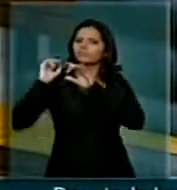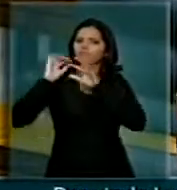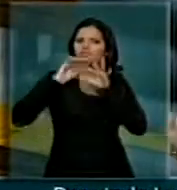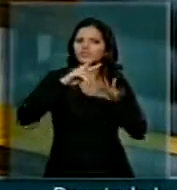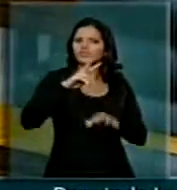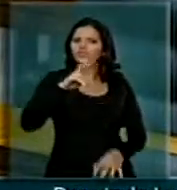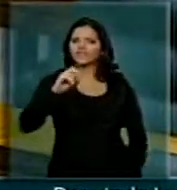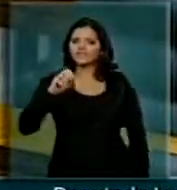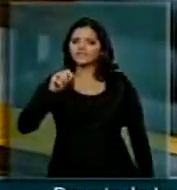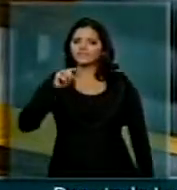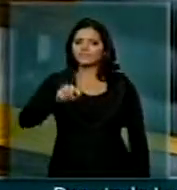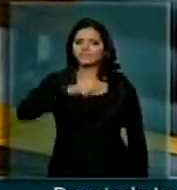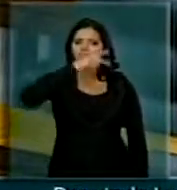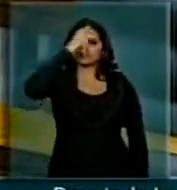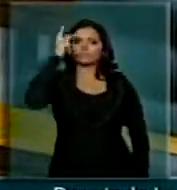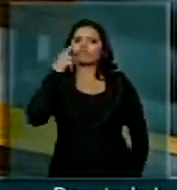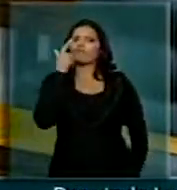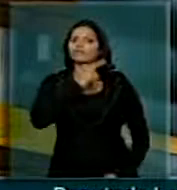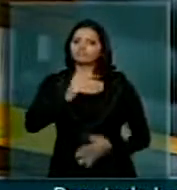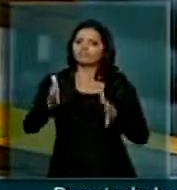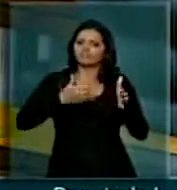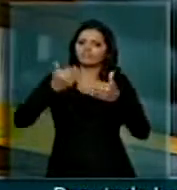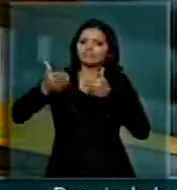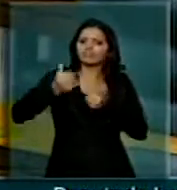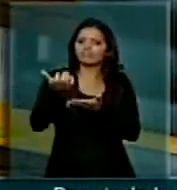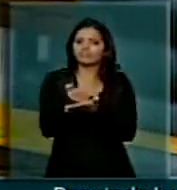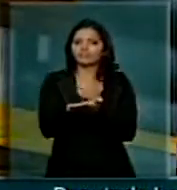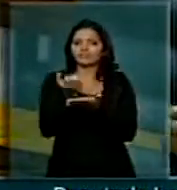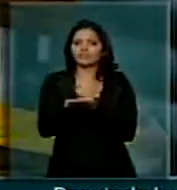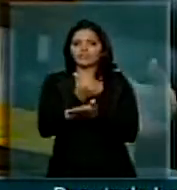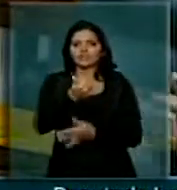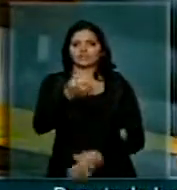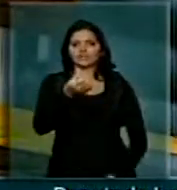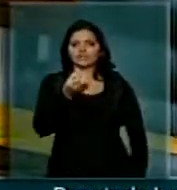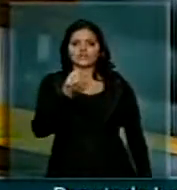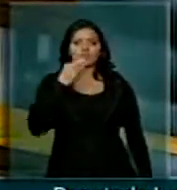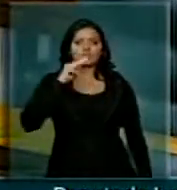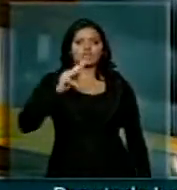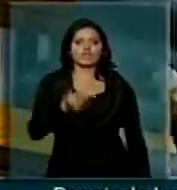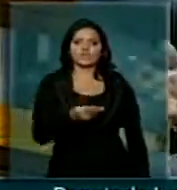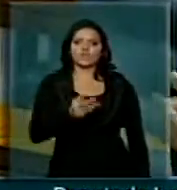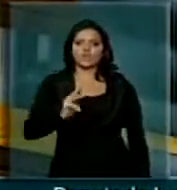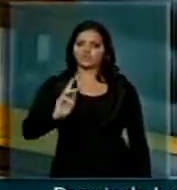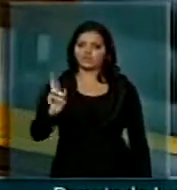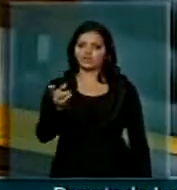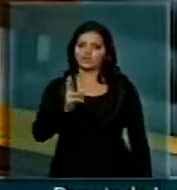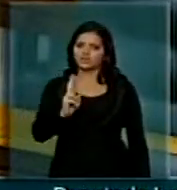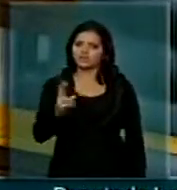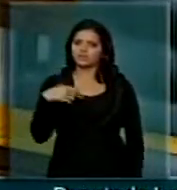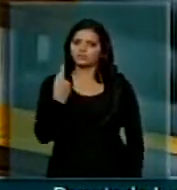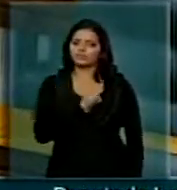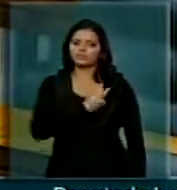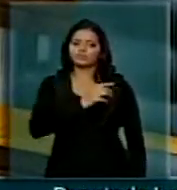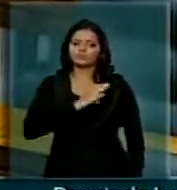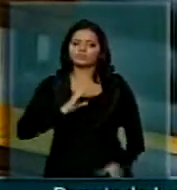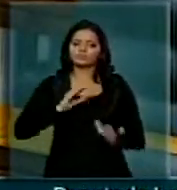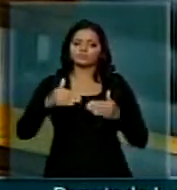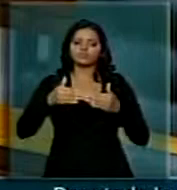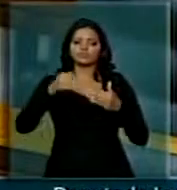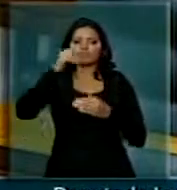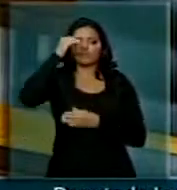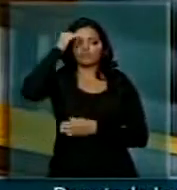pessoas que têm faturamento de 160 milhões de reais. E nós, da Comissão da